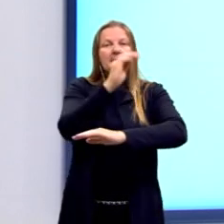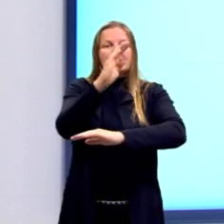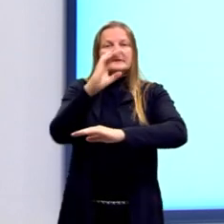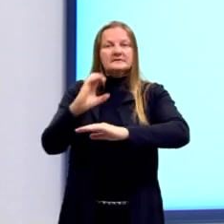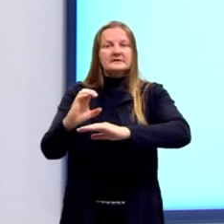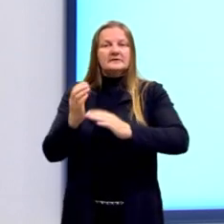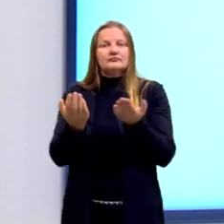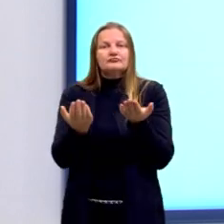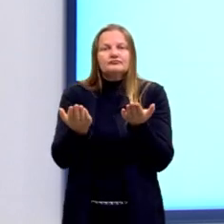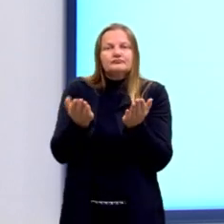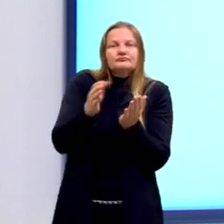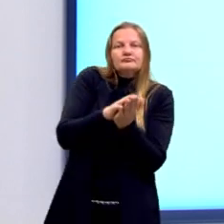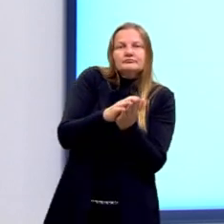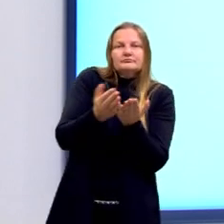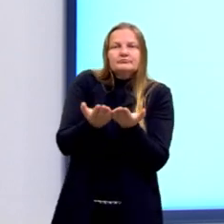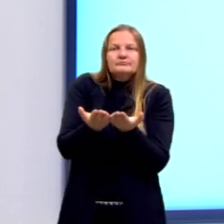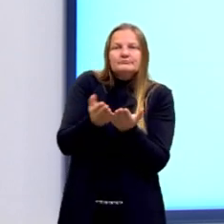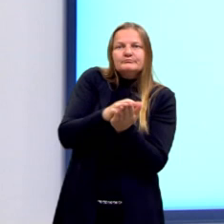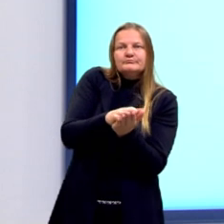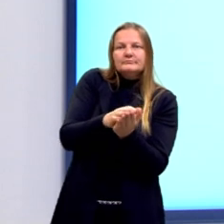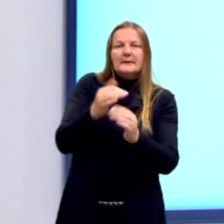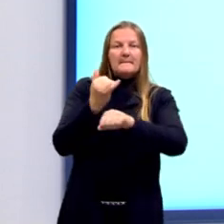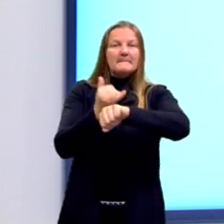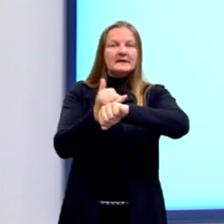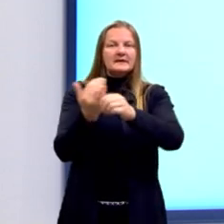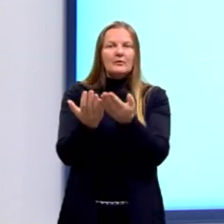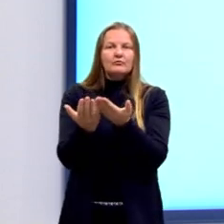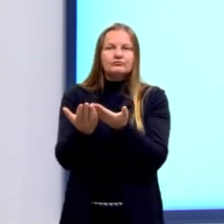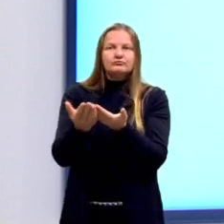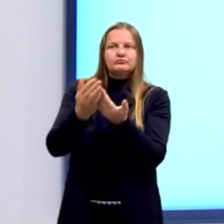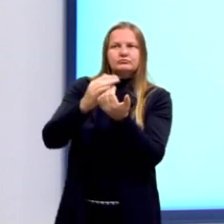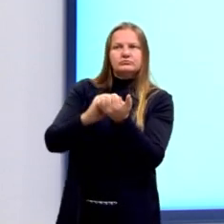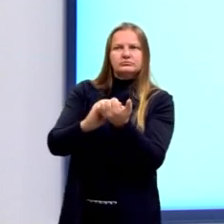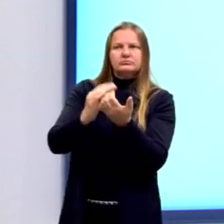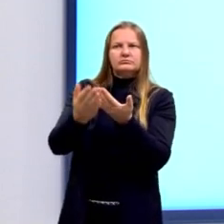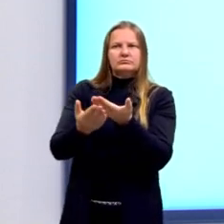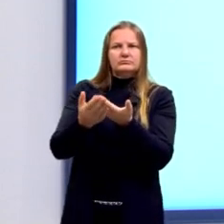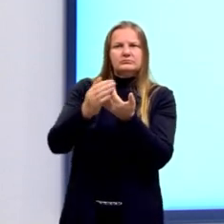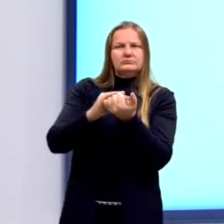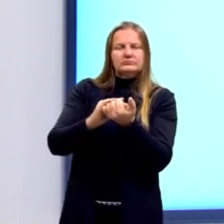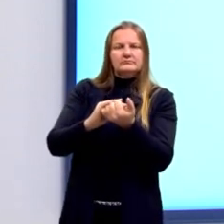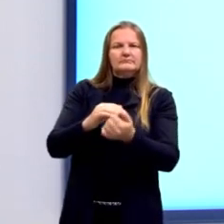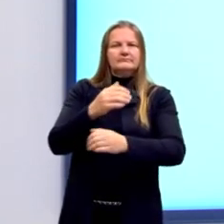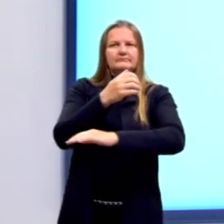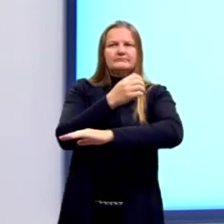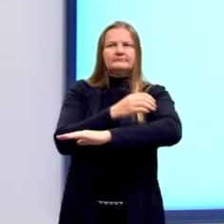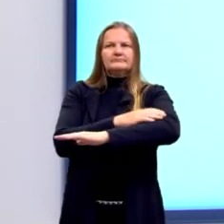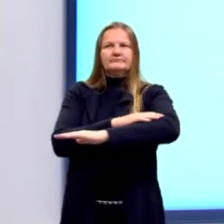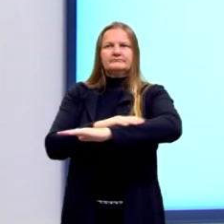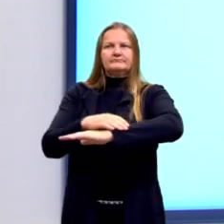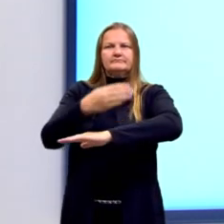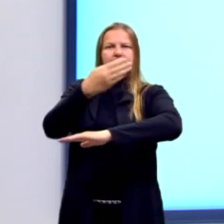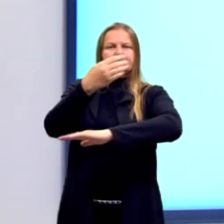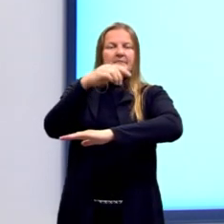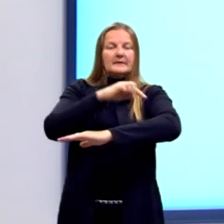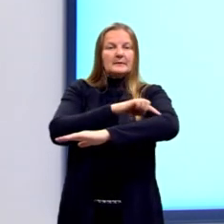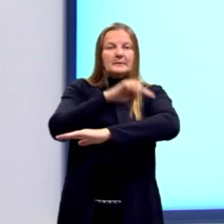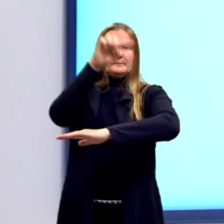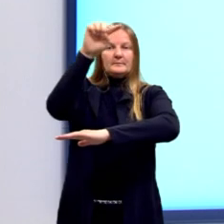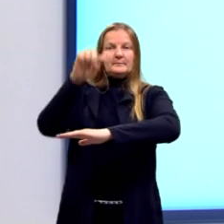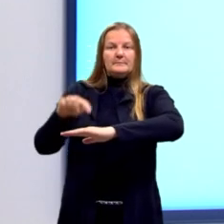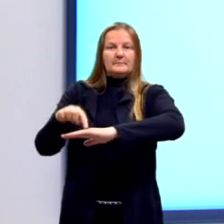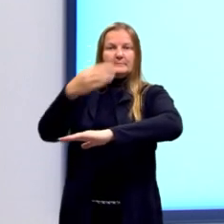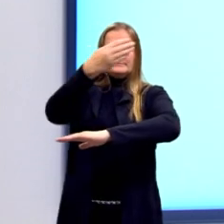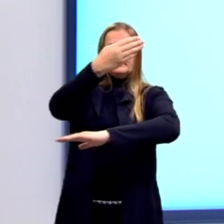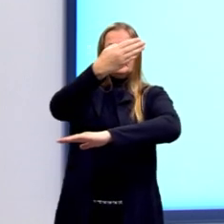dobrada, de tal maneira que o vértice B ficou sobre o segmento AC. Então, o vértice B seria o